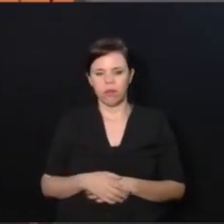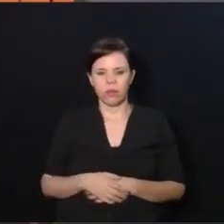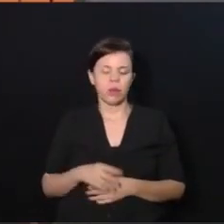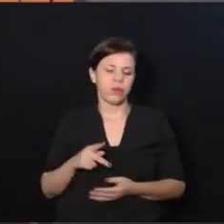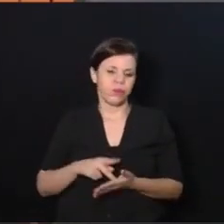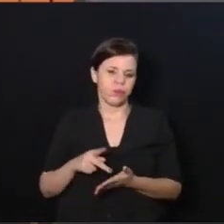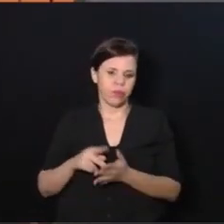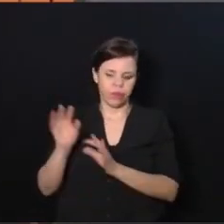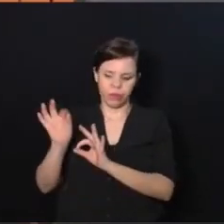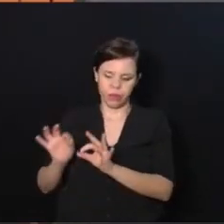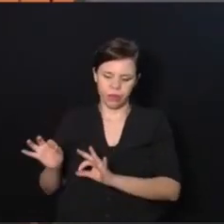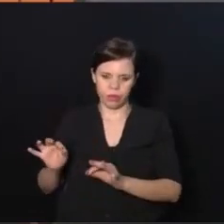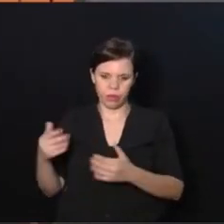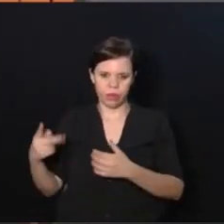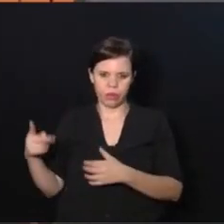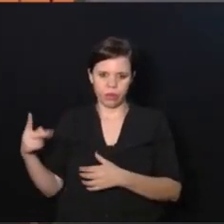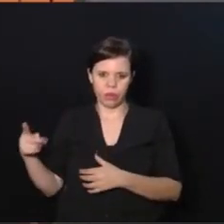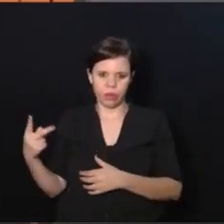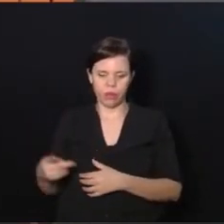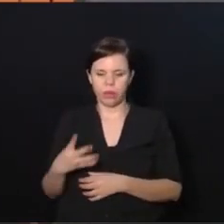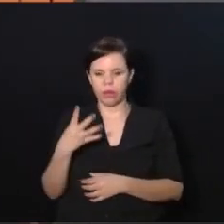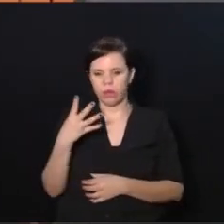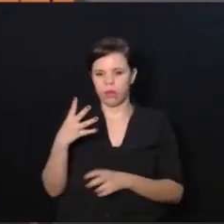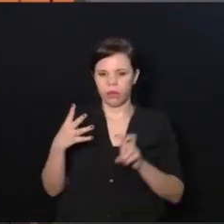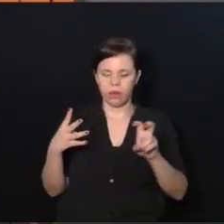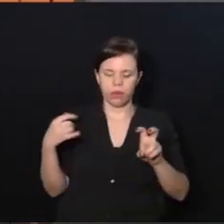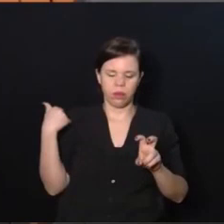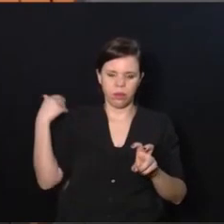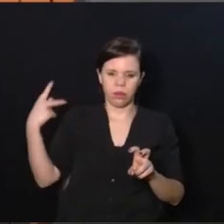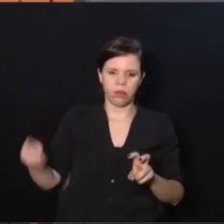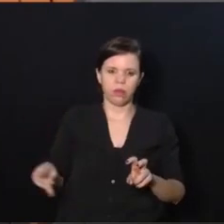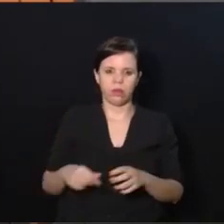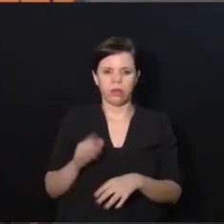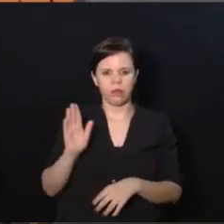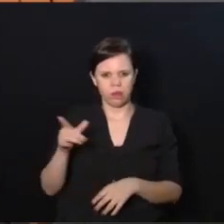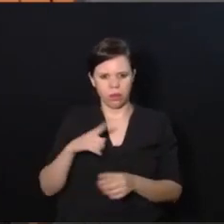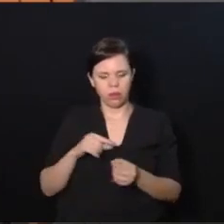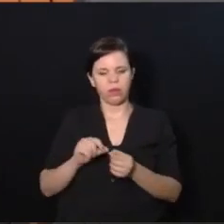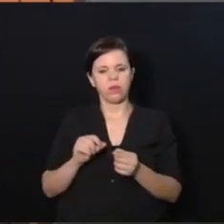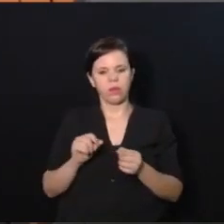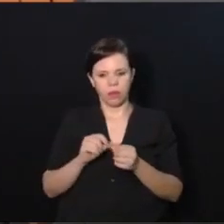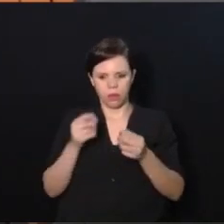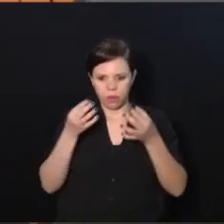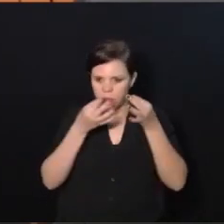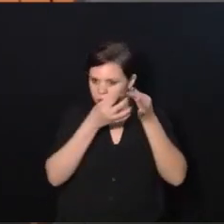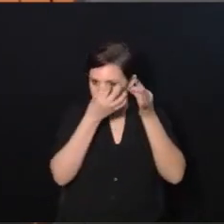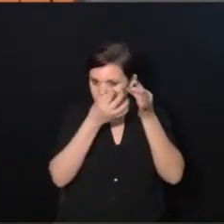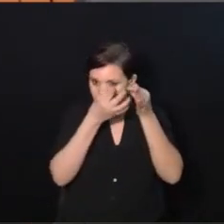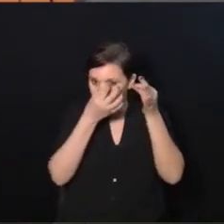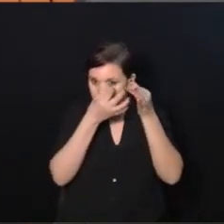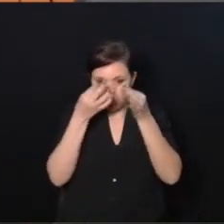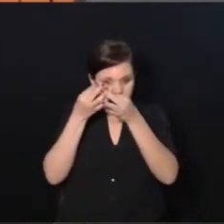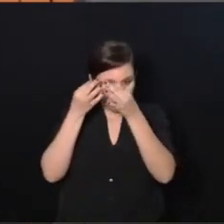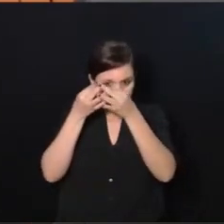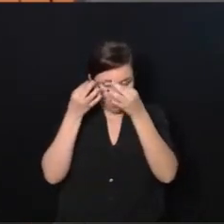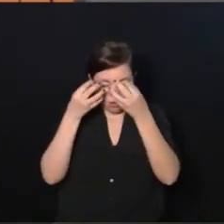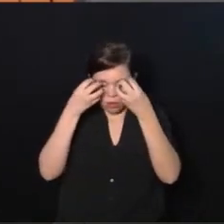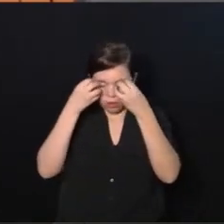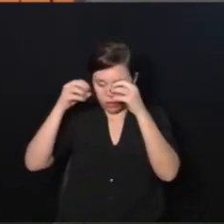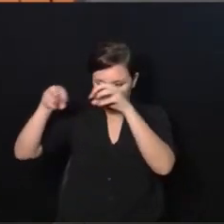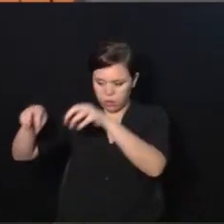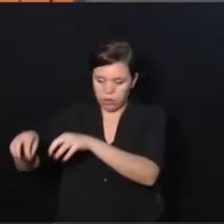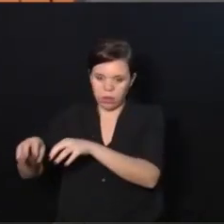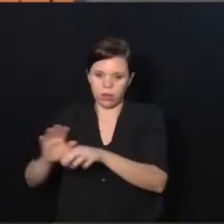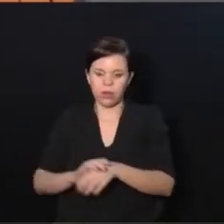arrumei ela, ela tinha uns 4 para 5 anos. Ela já tinha feito a cirurgia de retirada do olho. Aí, quando